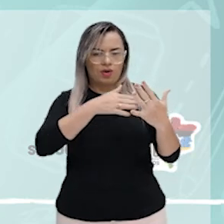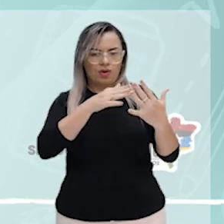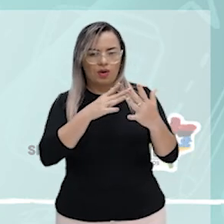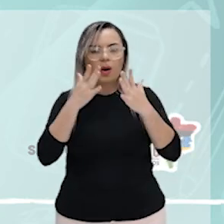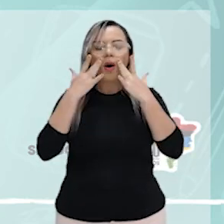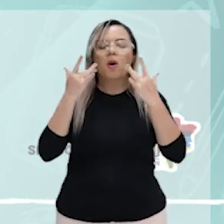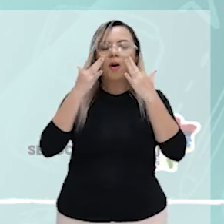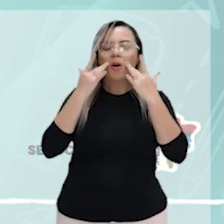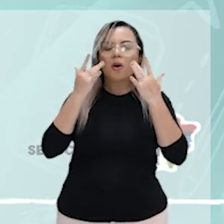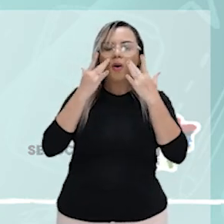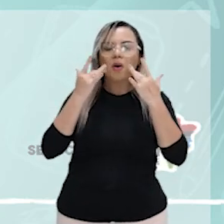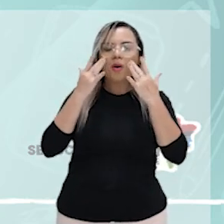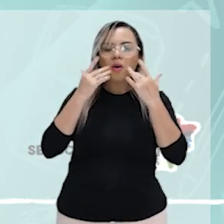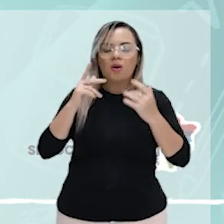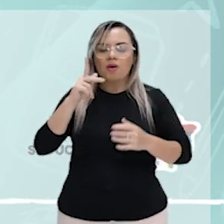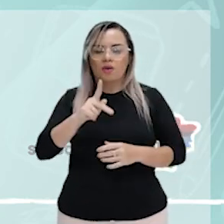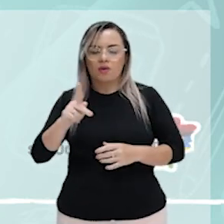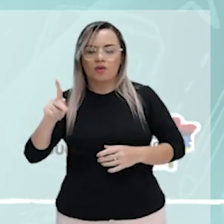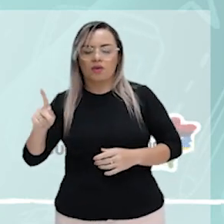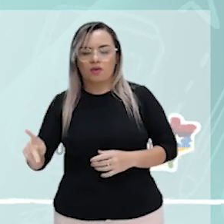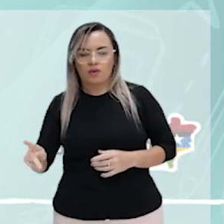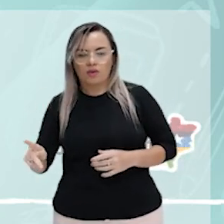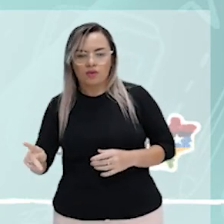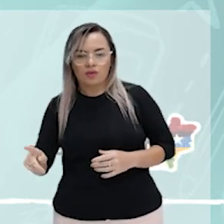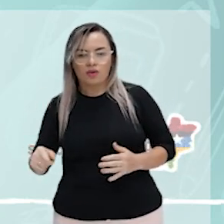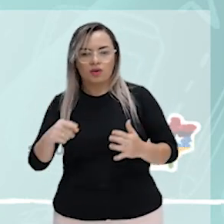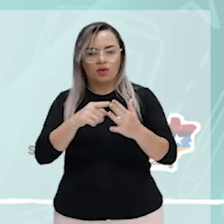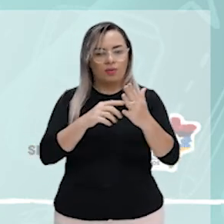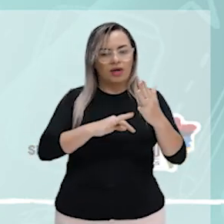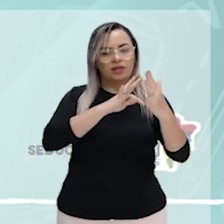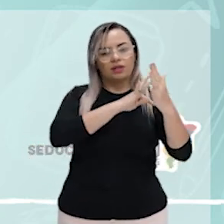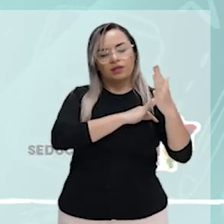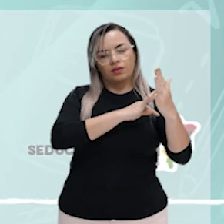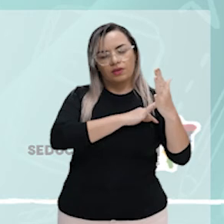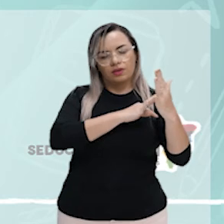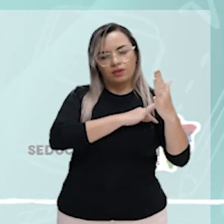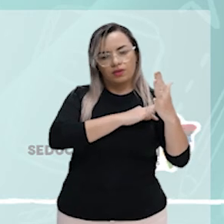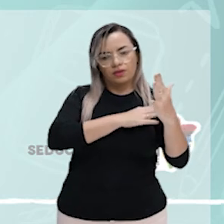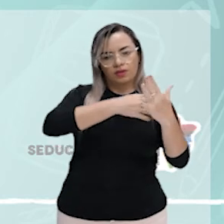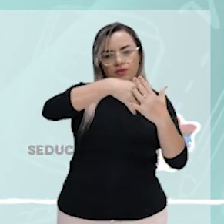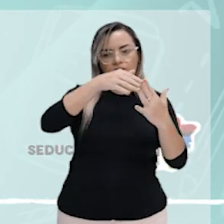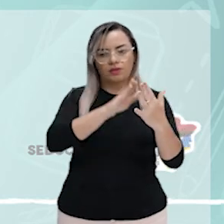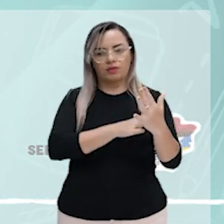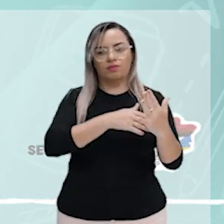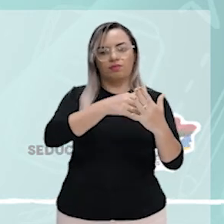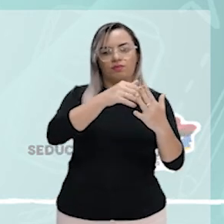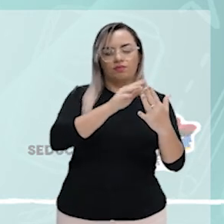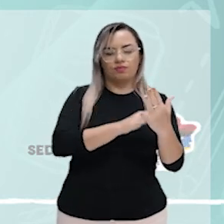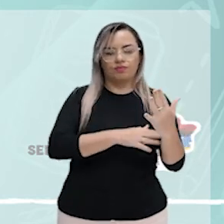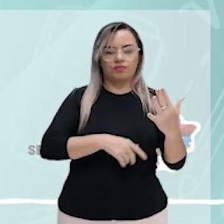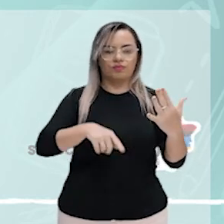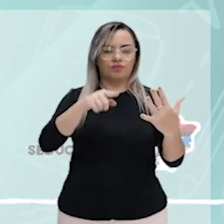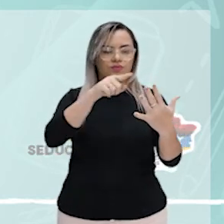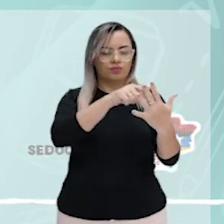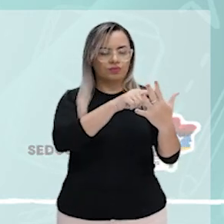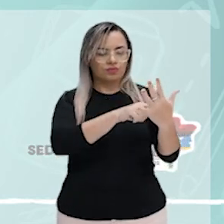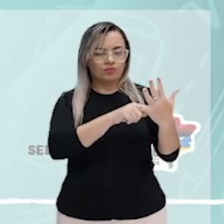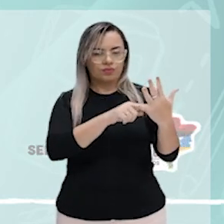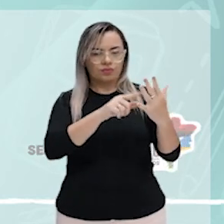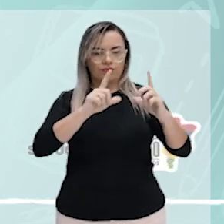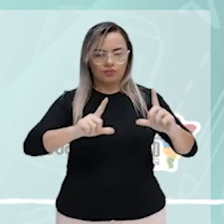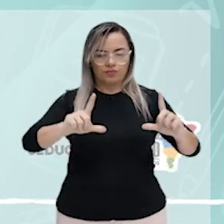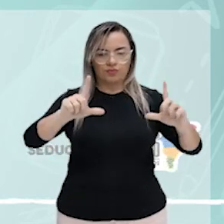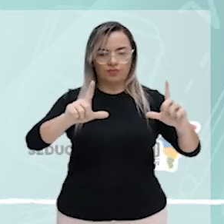pontinho sobre uma figura. Por quê? Porque o pontilismo é uma técnica de pintura que consiste de pequenos pontos que